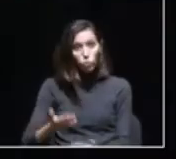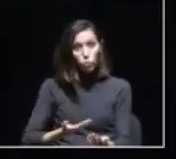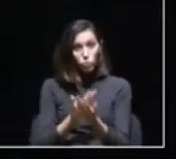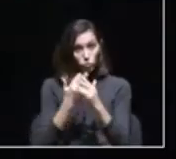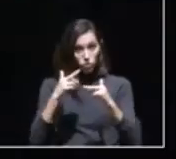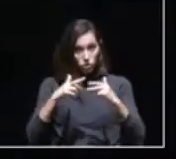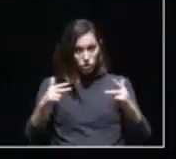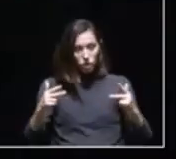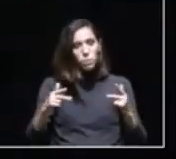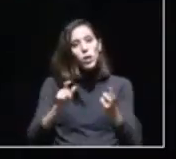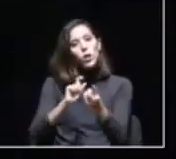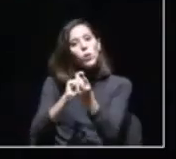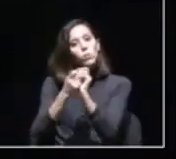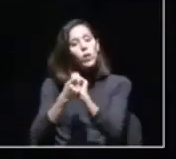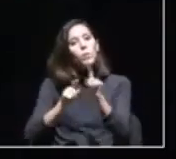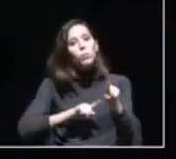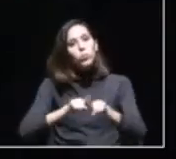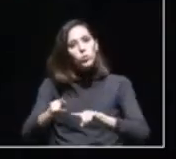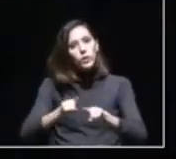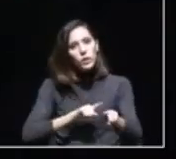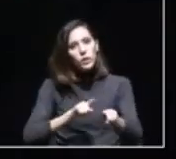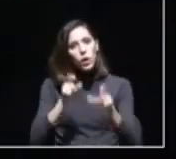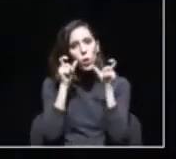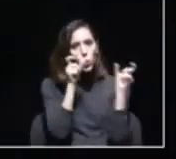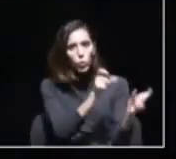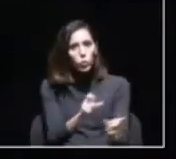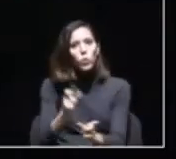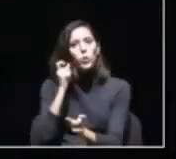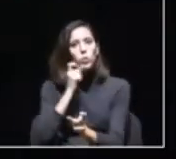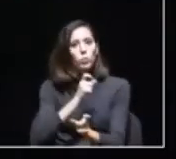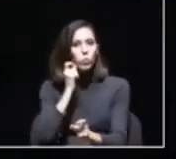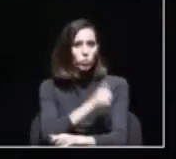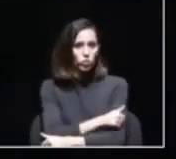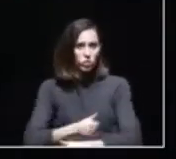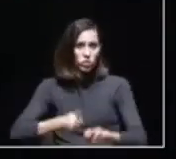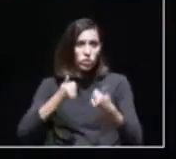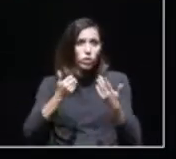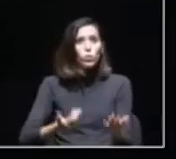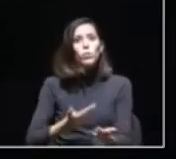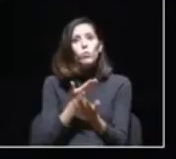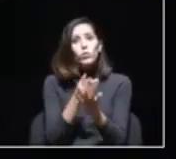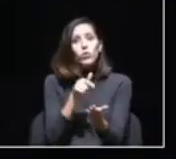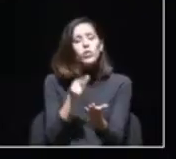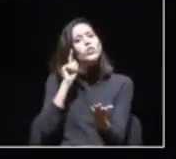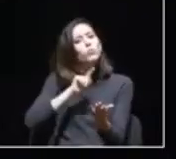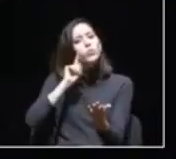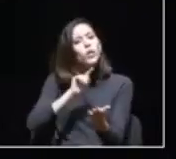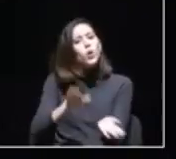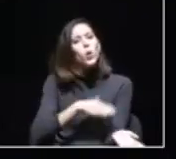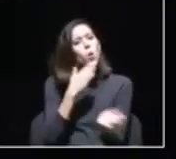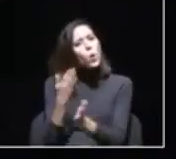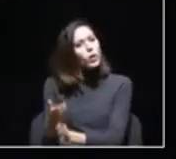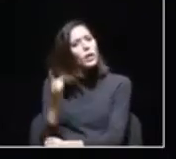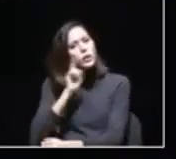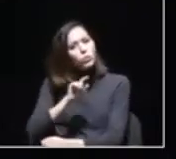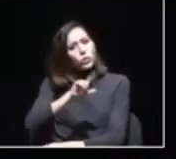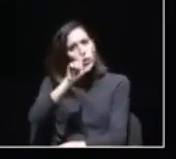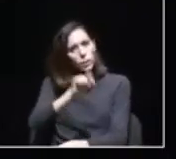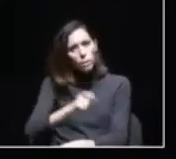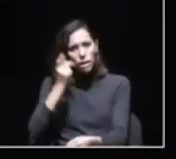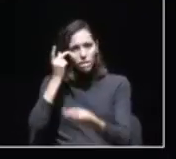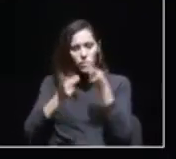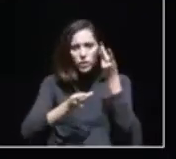política de controlo de pombos na cidade, pelo que consideramos que esta proposta é importante, mas também é importante que se faça uma